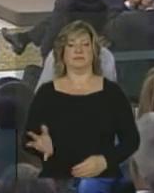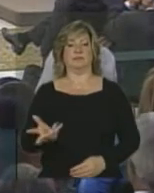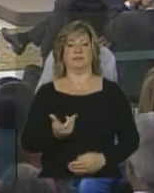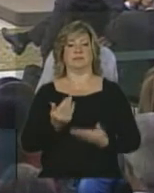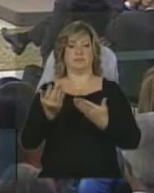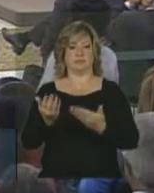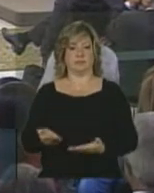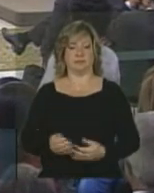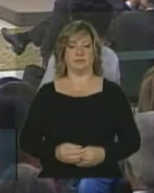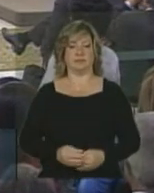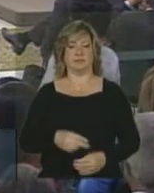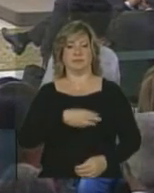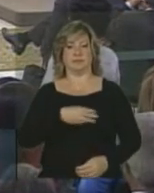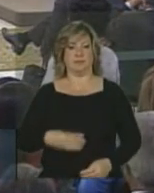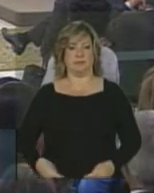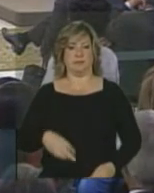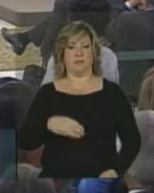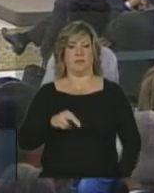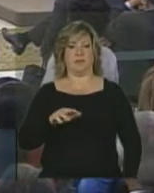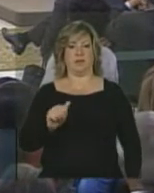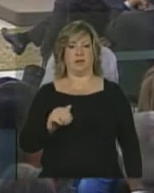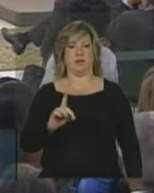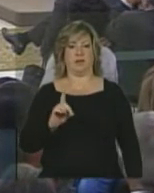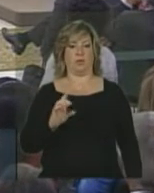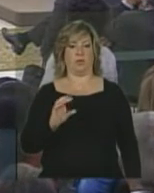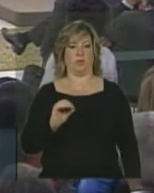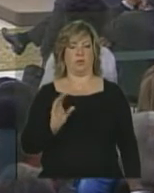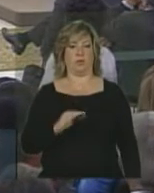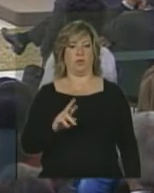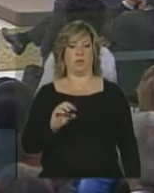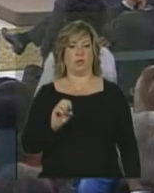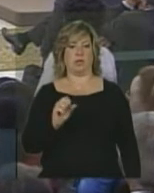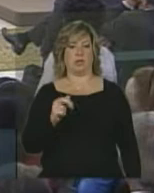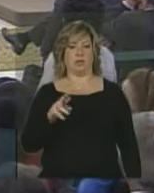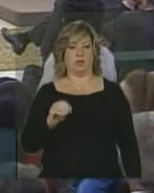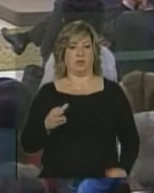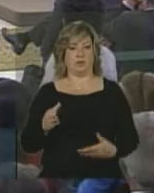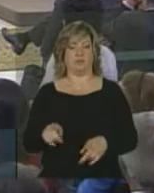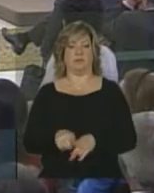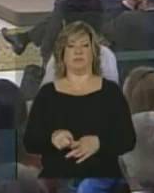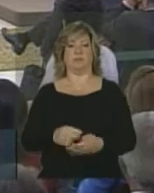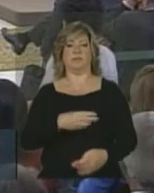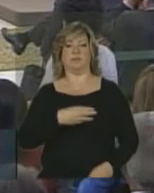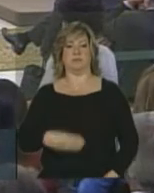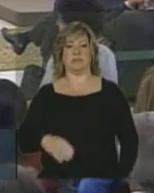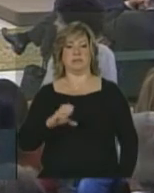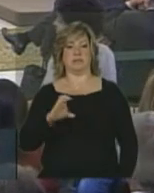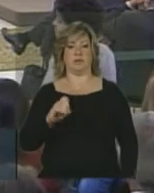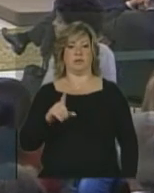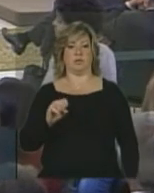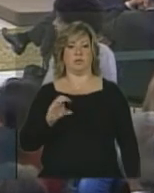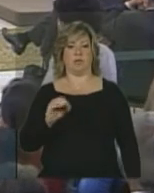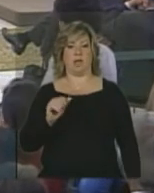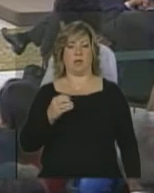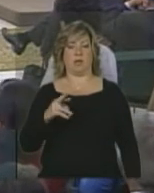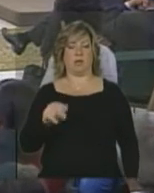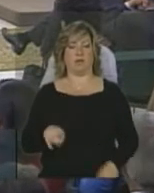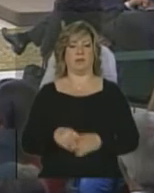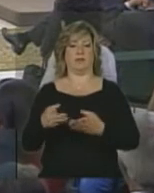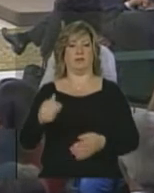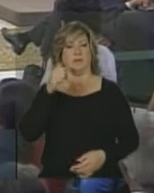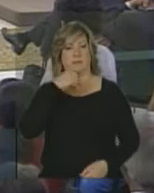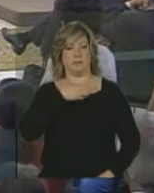excelentíssima ministra Maria do Rogério Nunes, ministro Celso Amorim, ministra Iglesi,